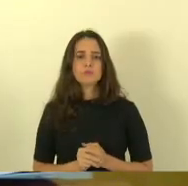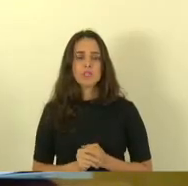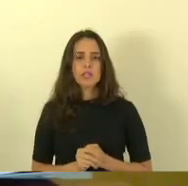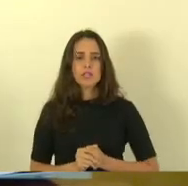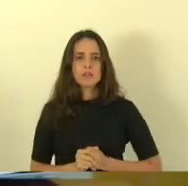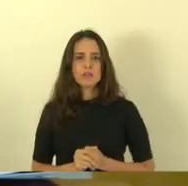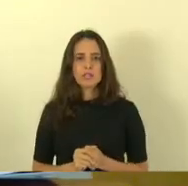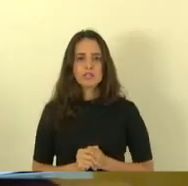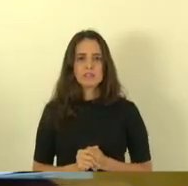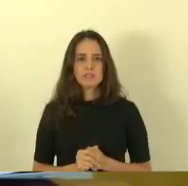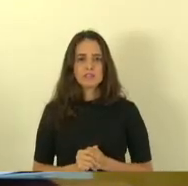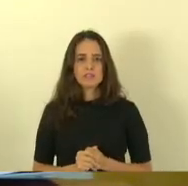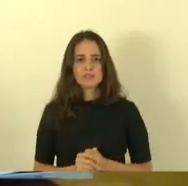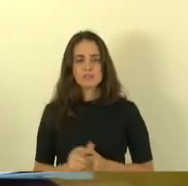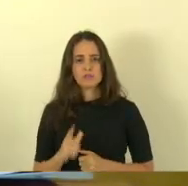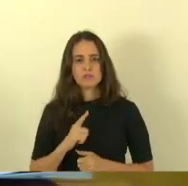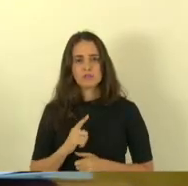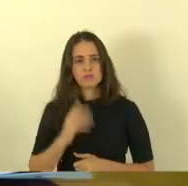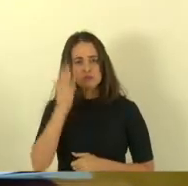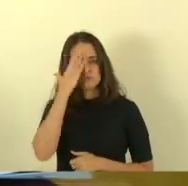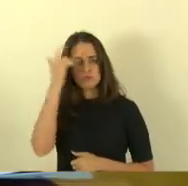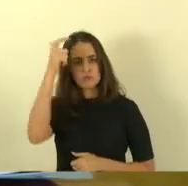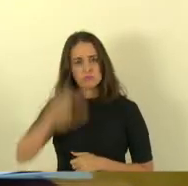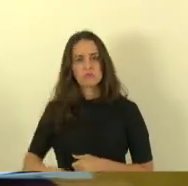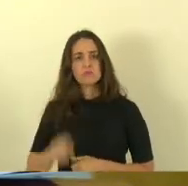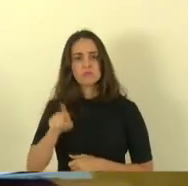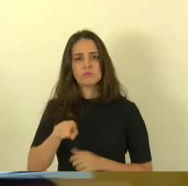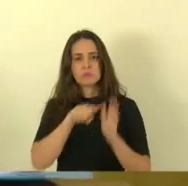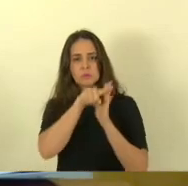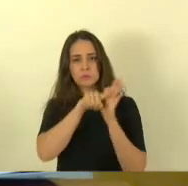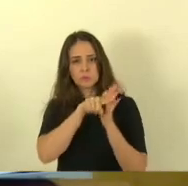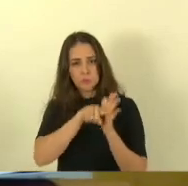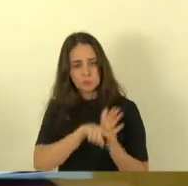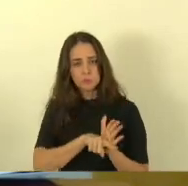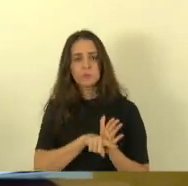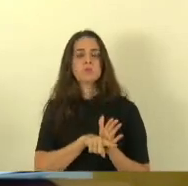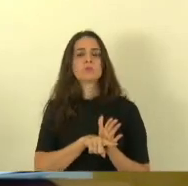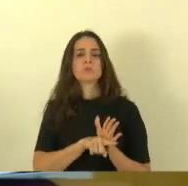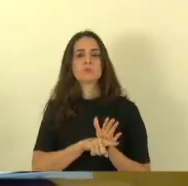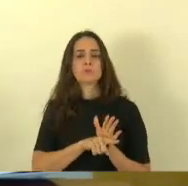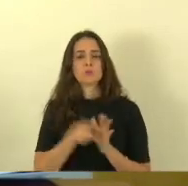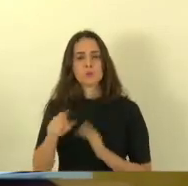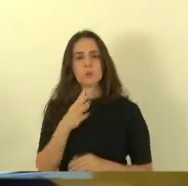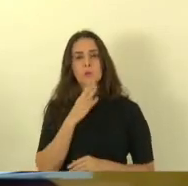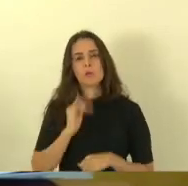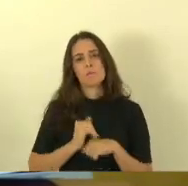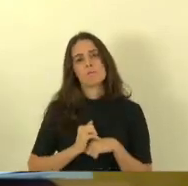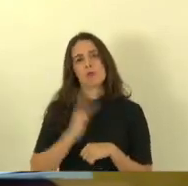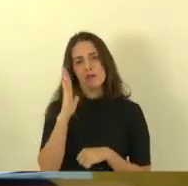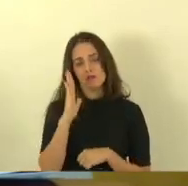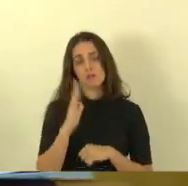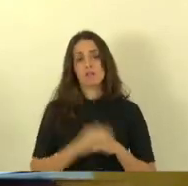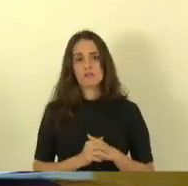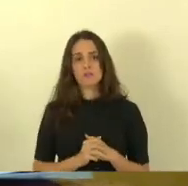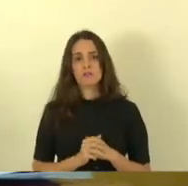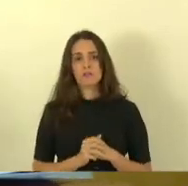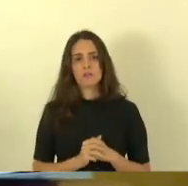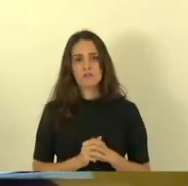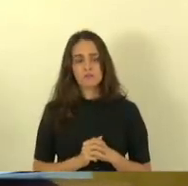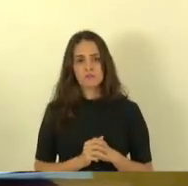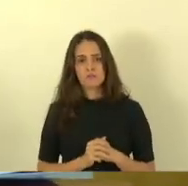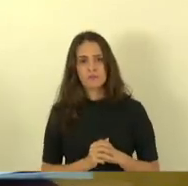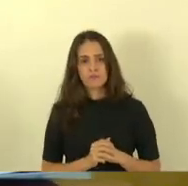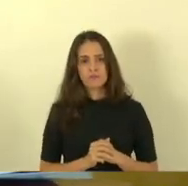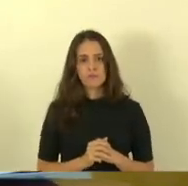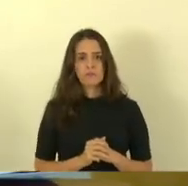não tenho dúvida vossa excelência é um perito você tem um conhecimento mil vezes mais do que eu mas dentro do meu do